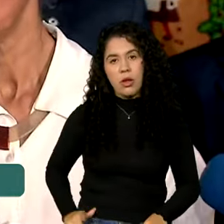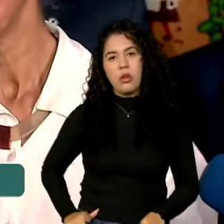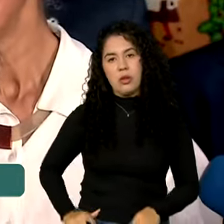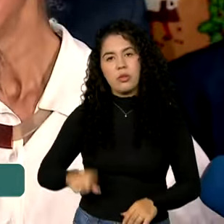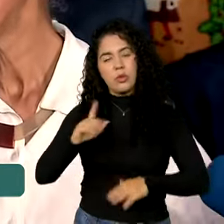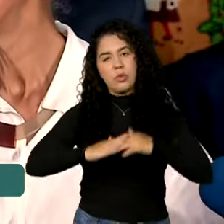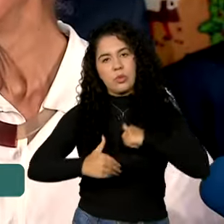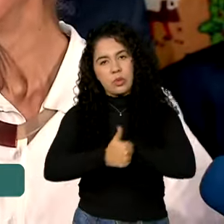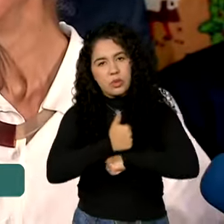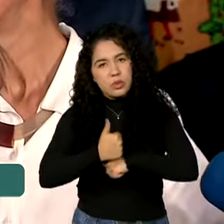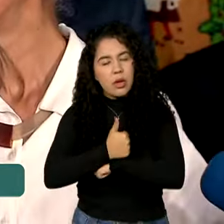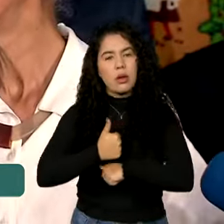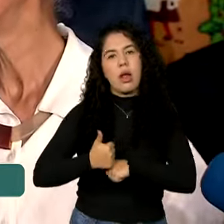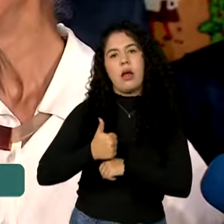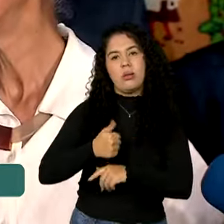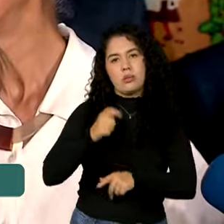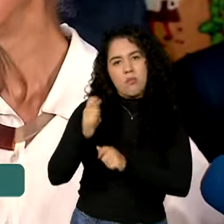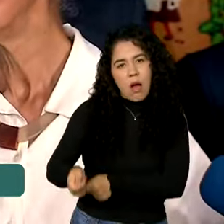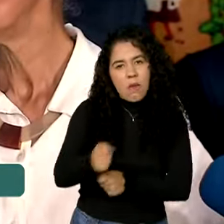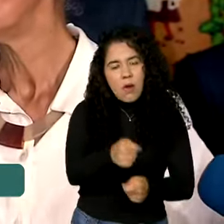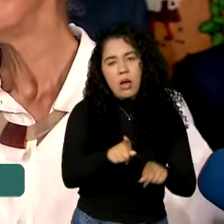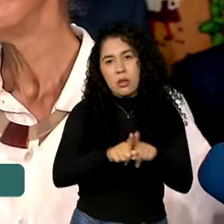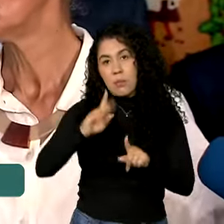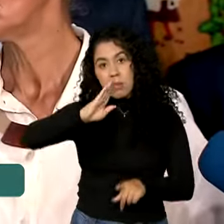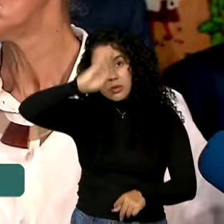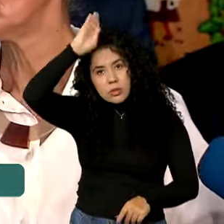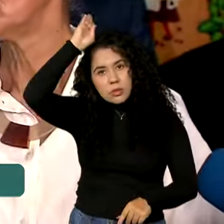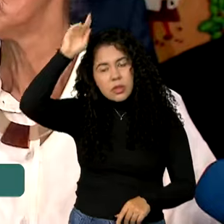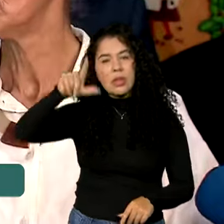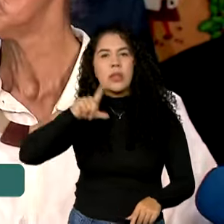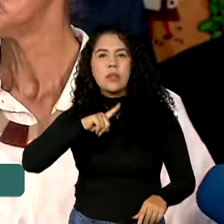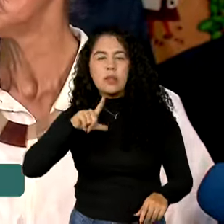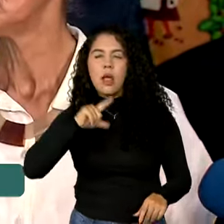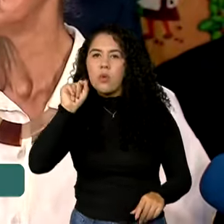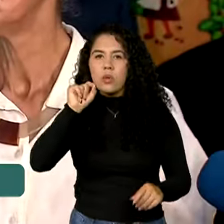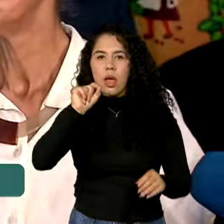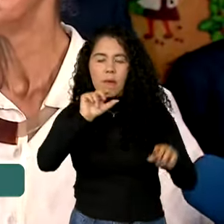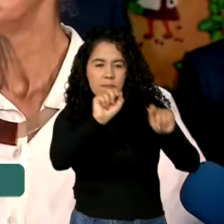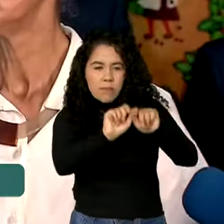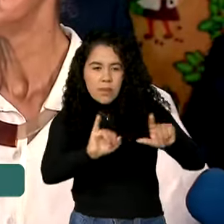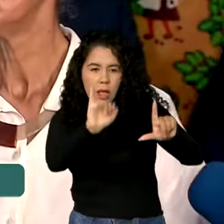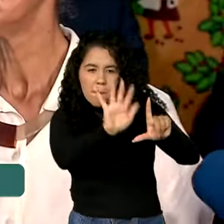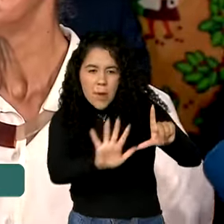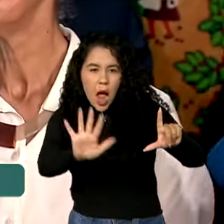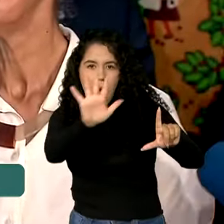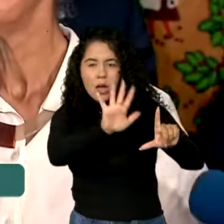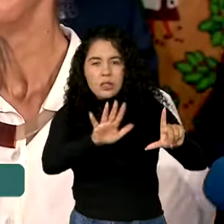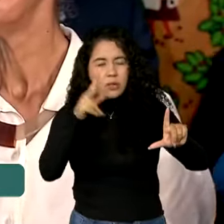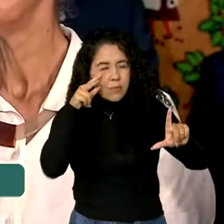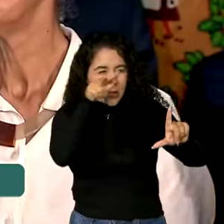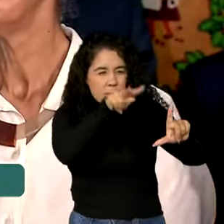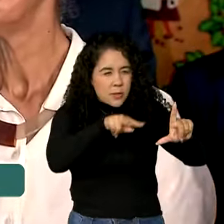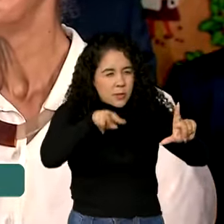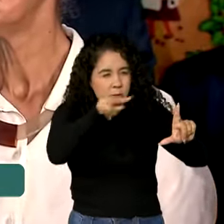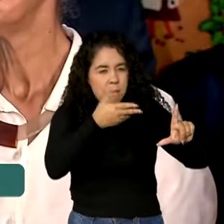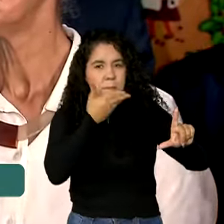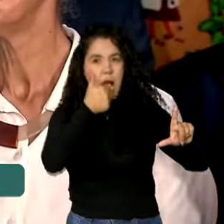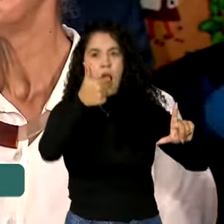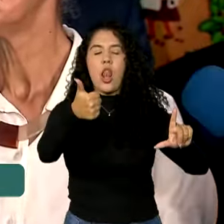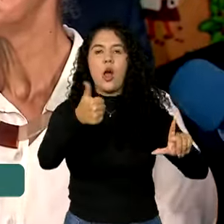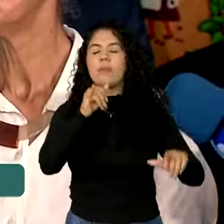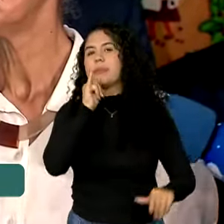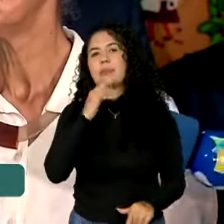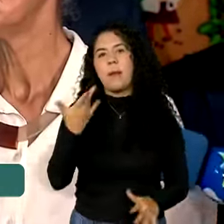bombeiros, suas polícias, imagens mais precisas, instantâneas. Então nós vamos usar esses recursos, assim como nas áreas de